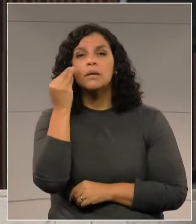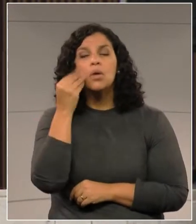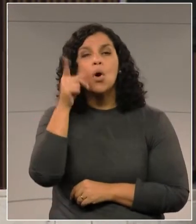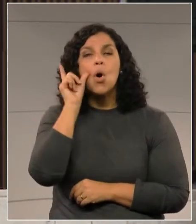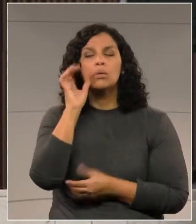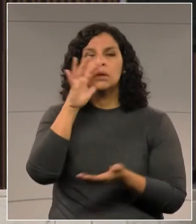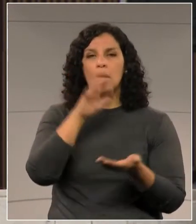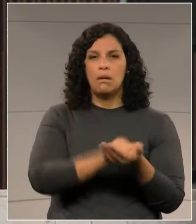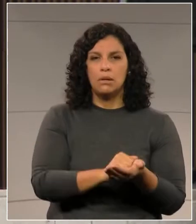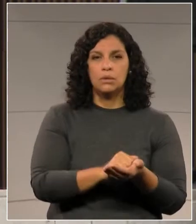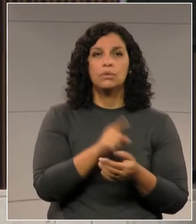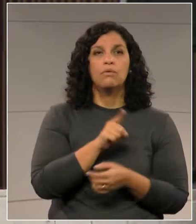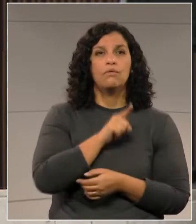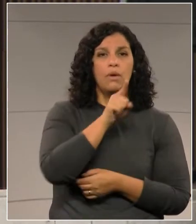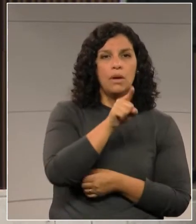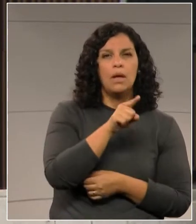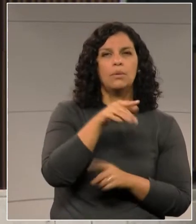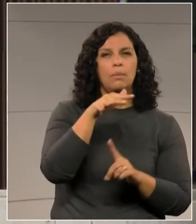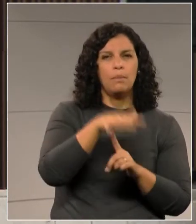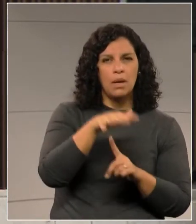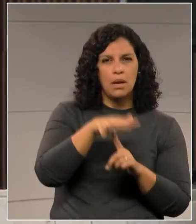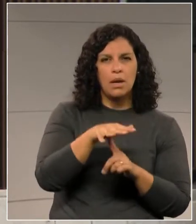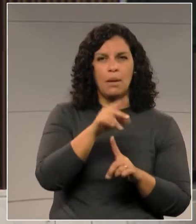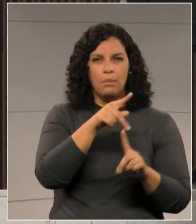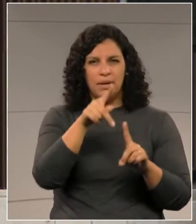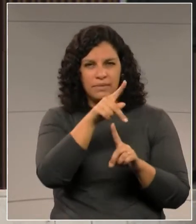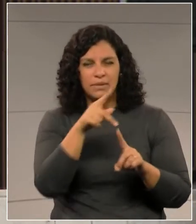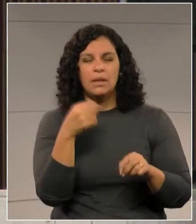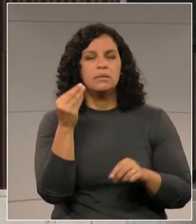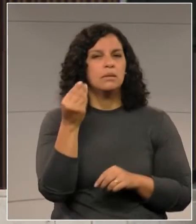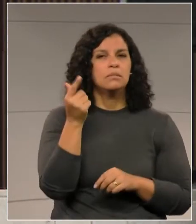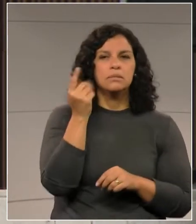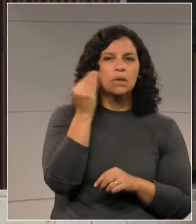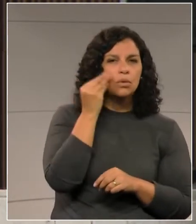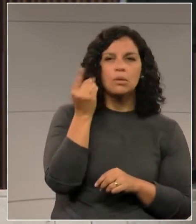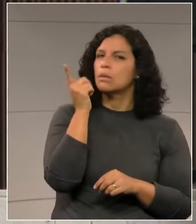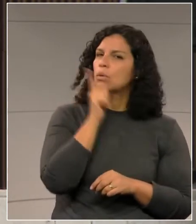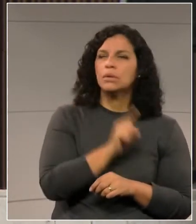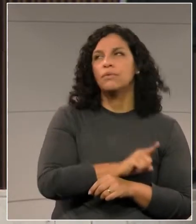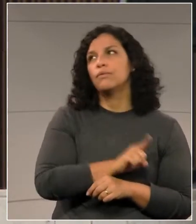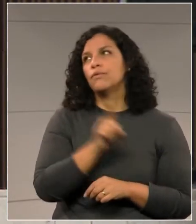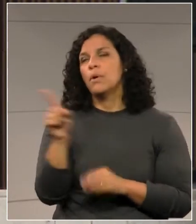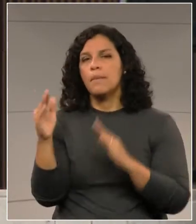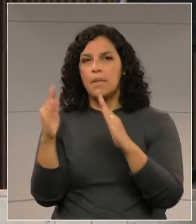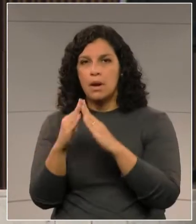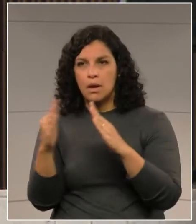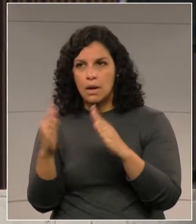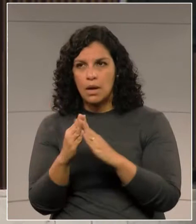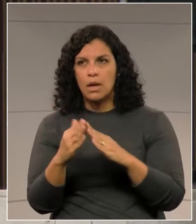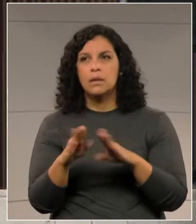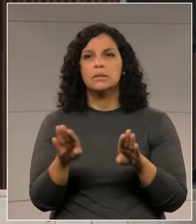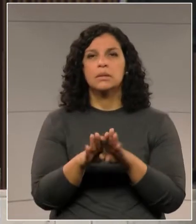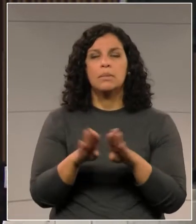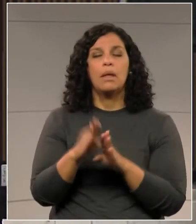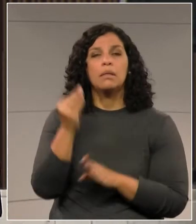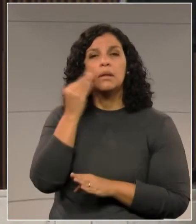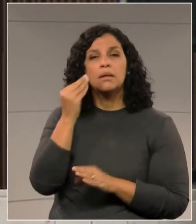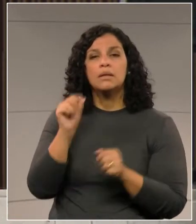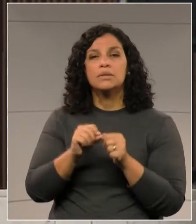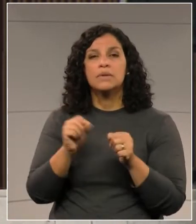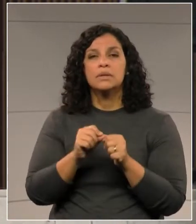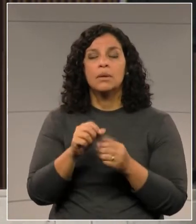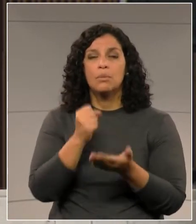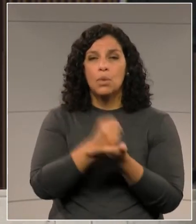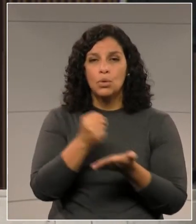ontem o seu recastramento. Foi até o Paraná Previdência, não conseguiu. Mandaram que ela voltasse para casa ou para qualquer outro lugar, fizesse em duas